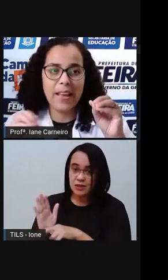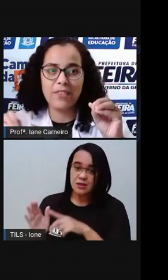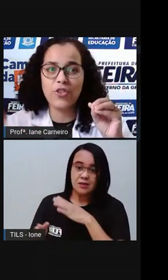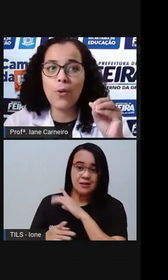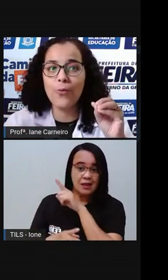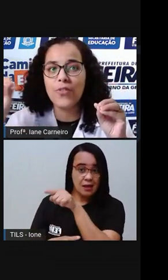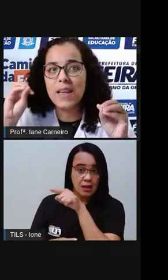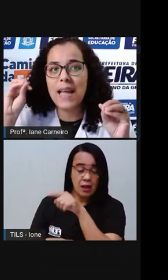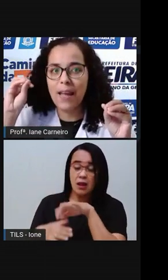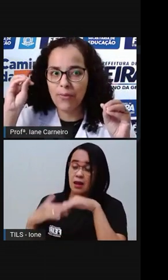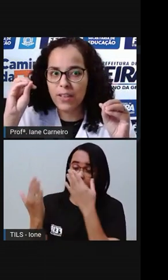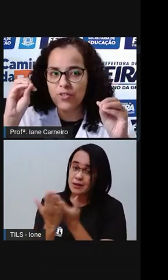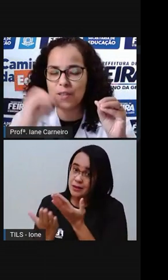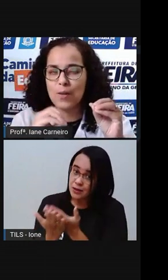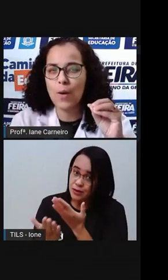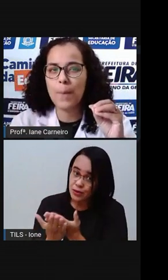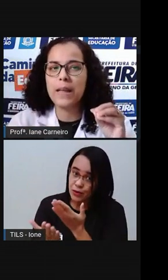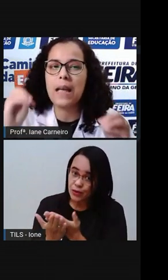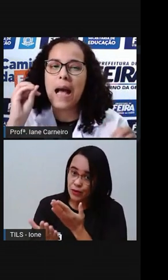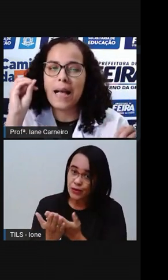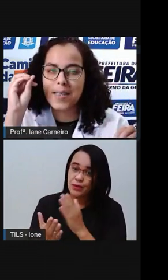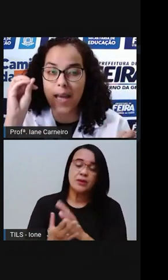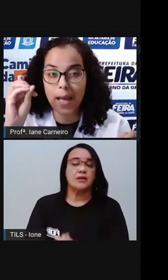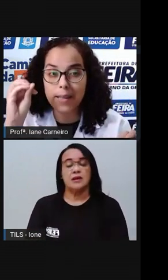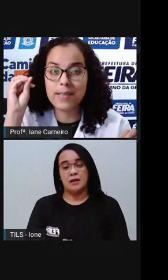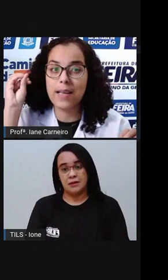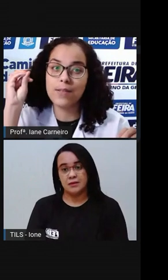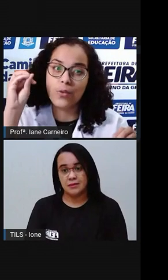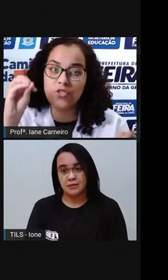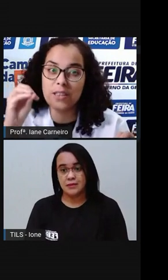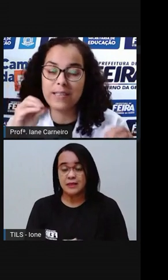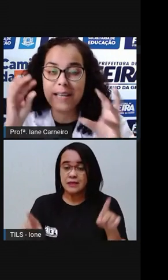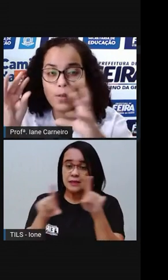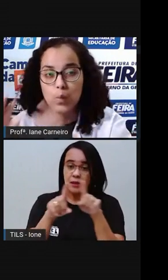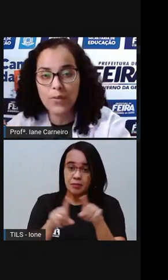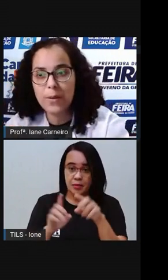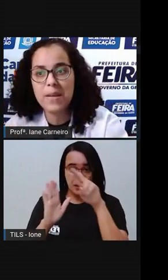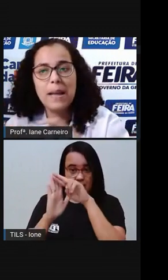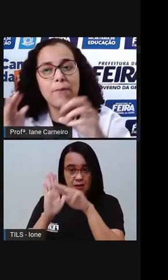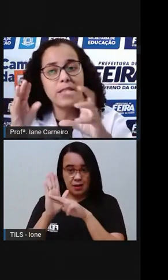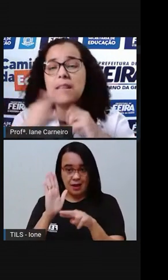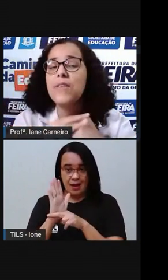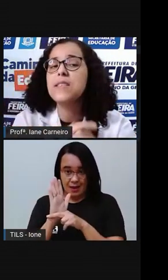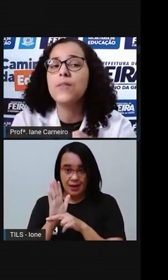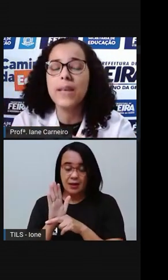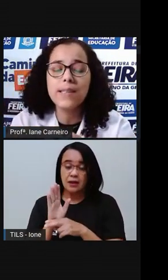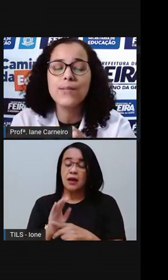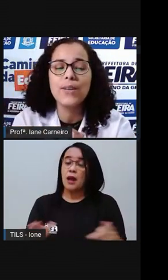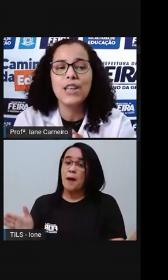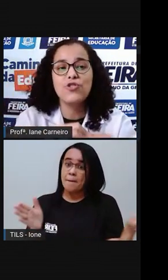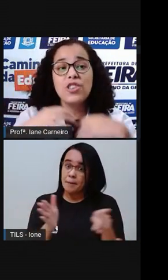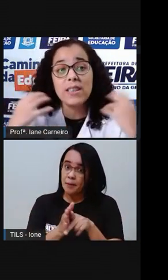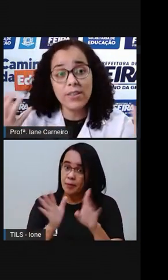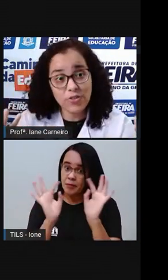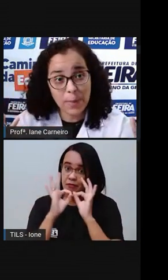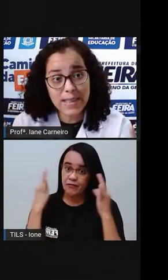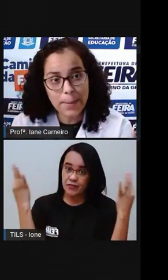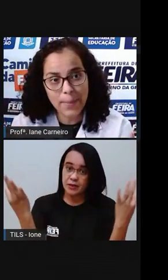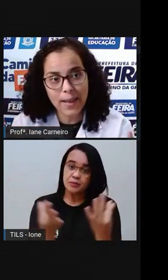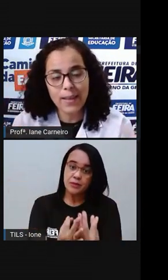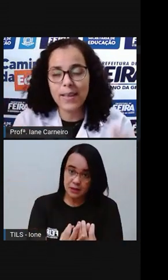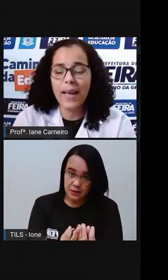Pró te convida a refletir sobre as regras e as rotinas da sua família, você tá fazendo isso. De